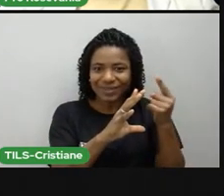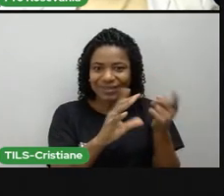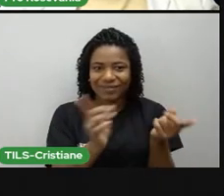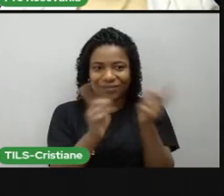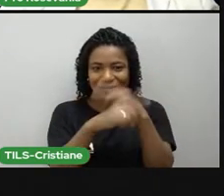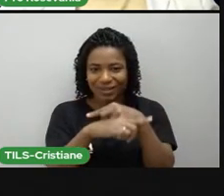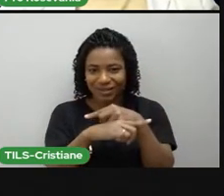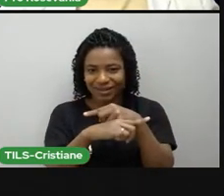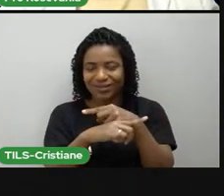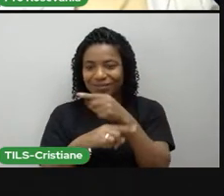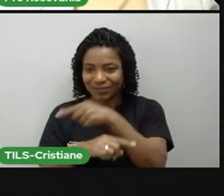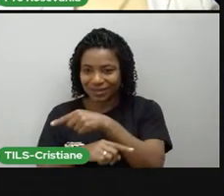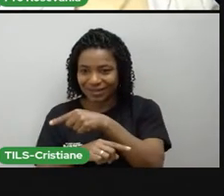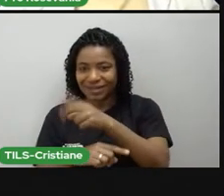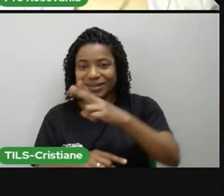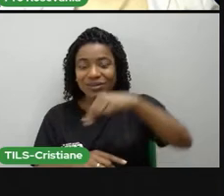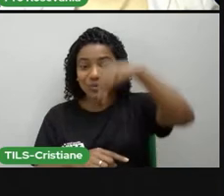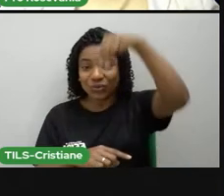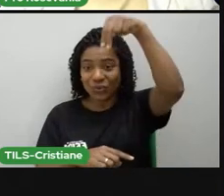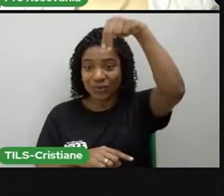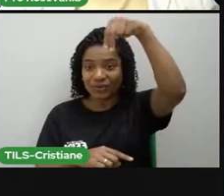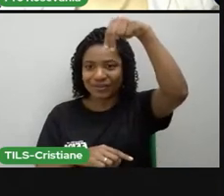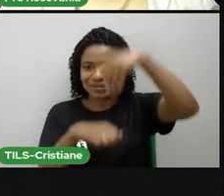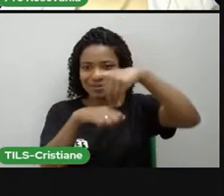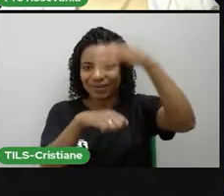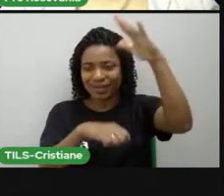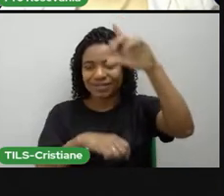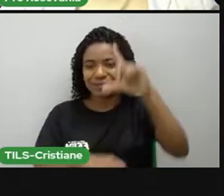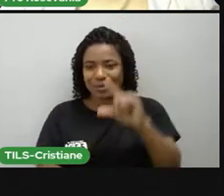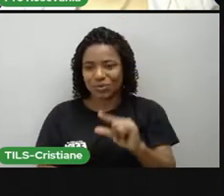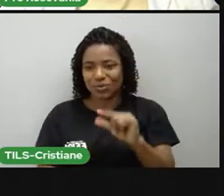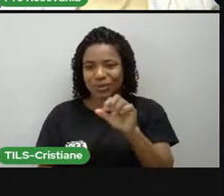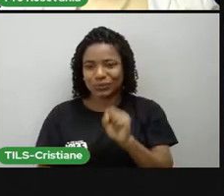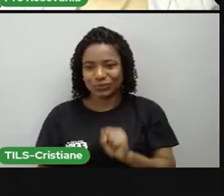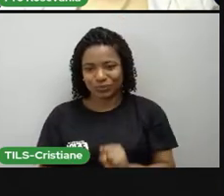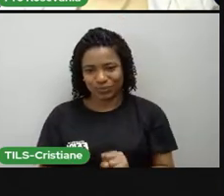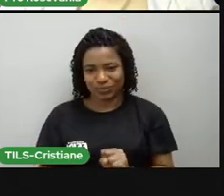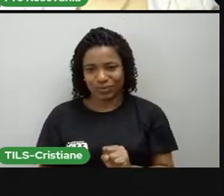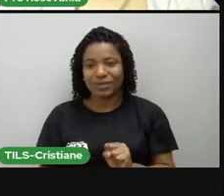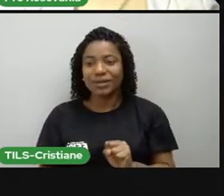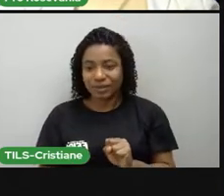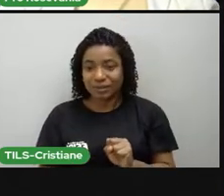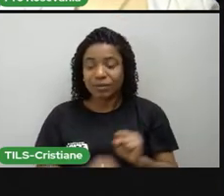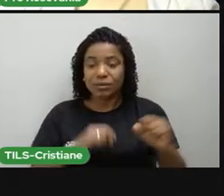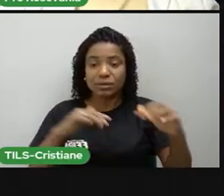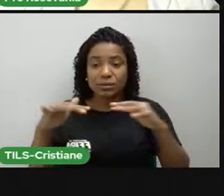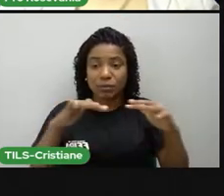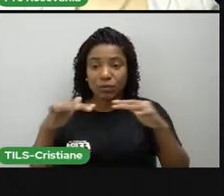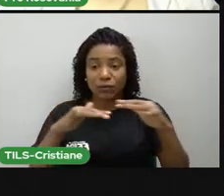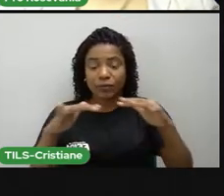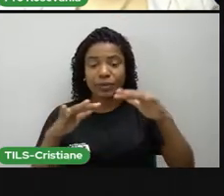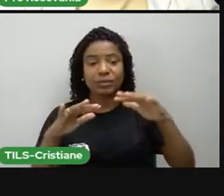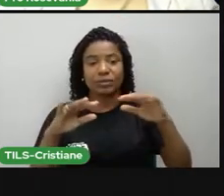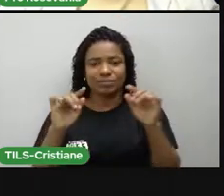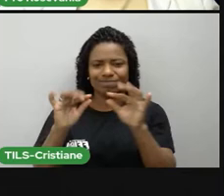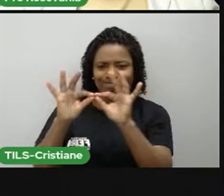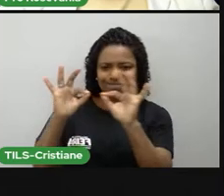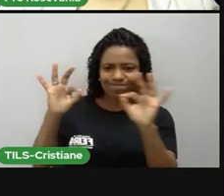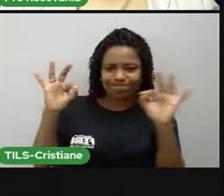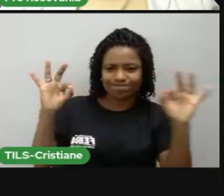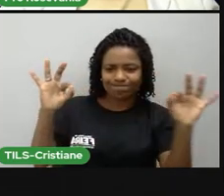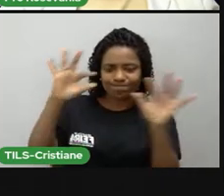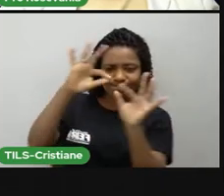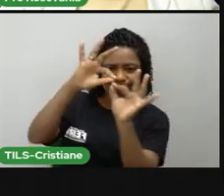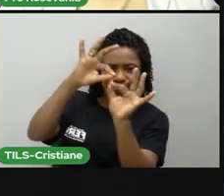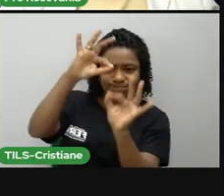contrário, maior no hemisfério norte e menor no hemisfério sul. Então, essa movimentação, essa distância que a